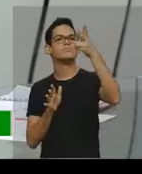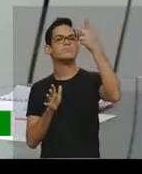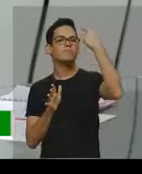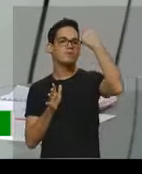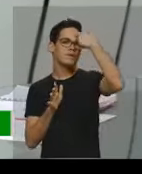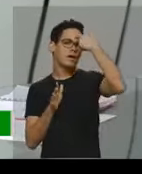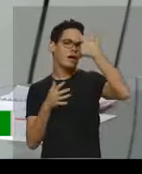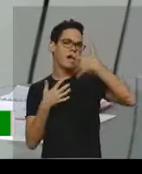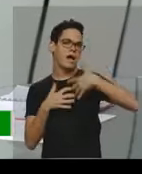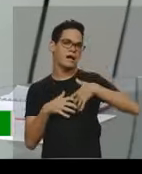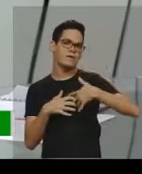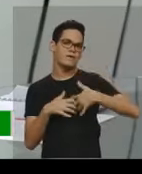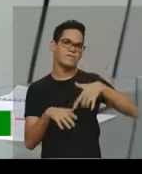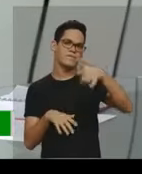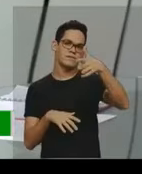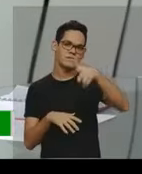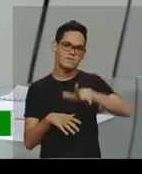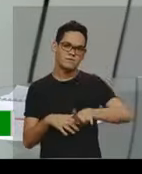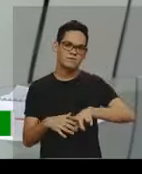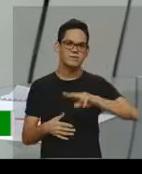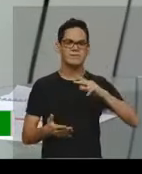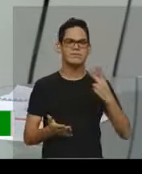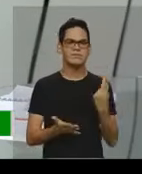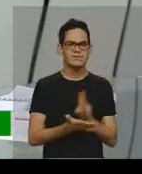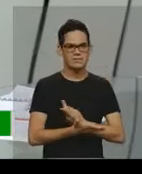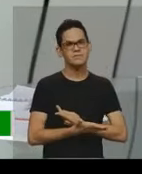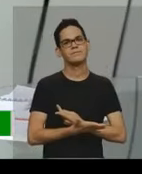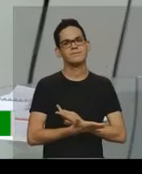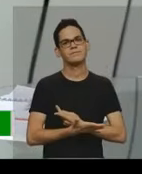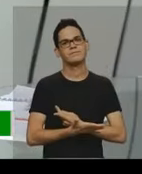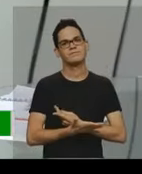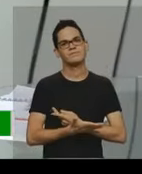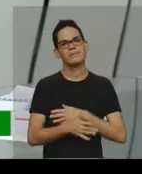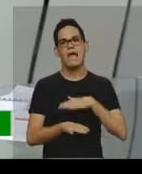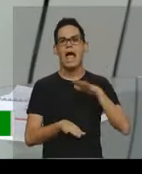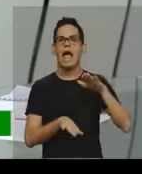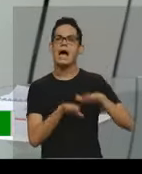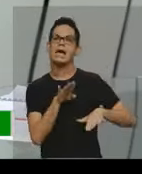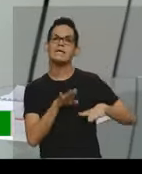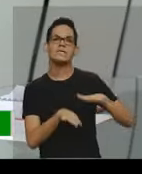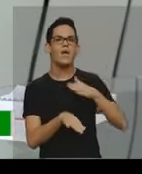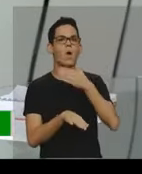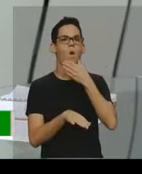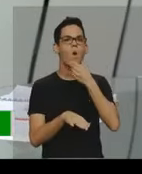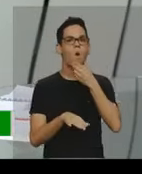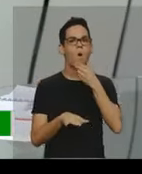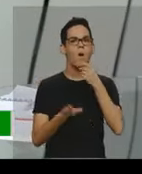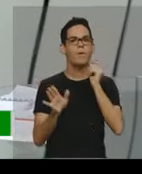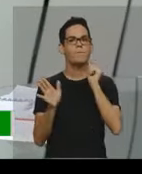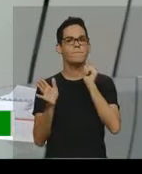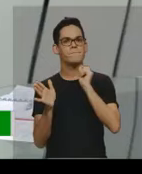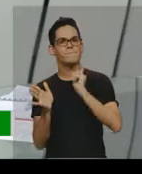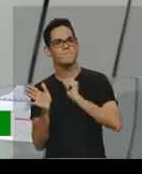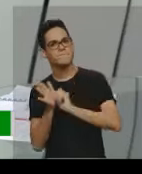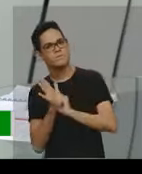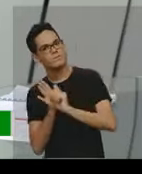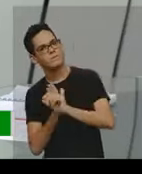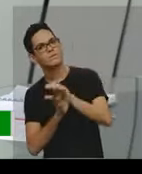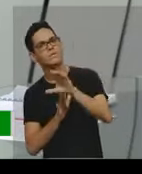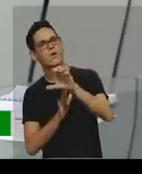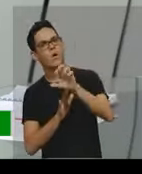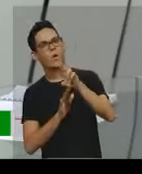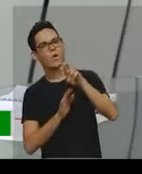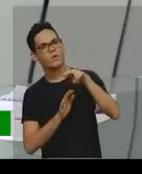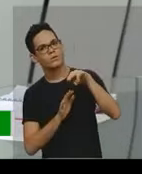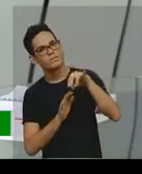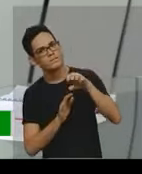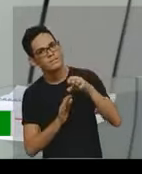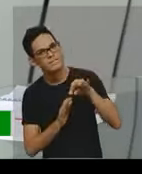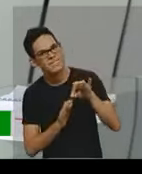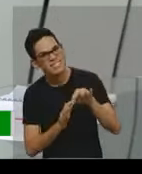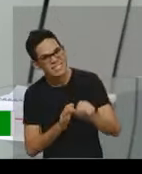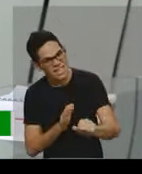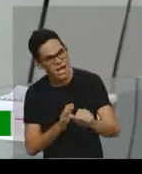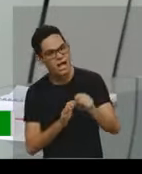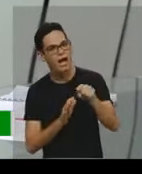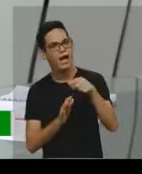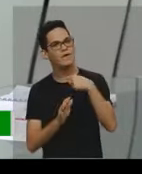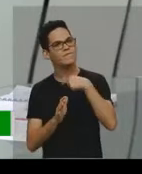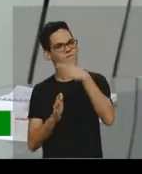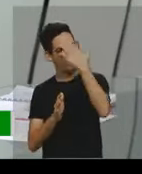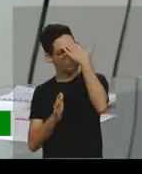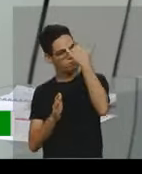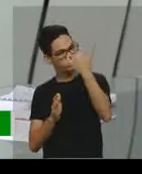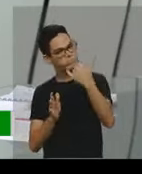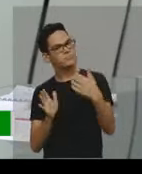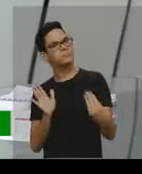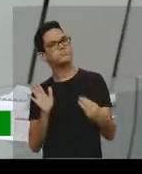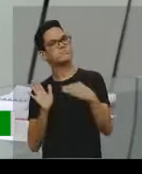reflexão sobre aquele acontecimento, né, então às vezes os cronistas, eles eram daquele jornal, é aquele cronista conhecido,